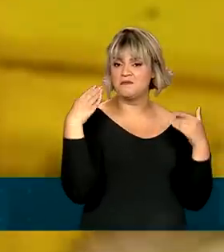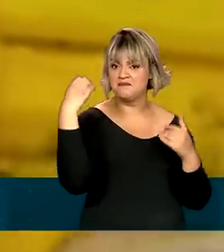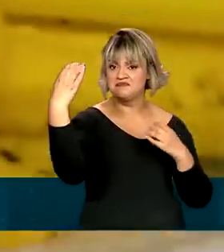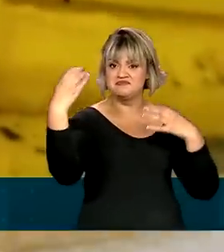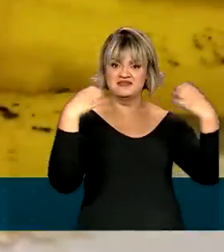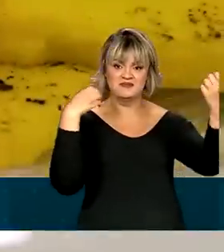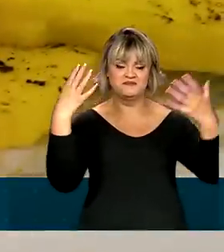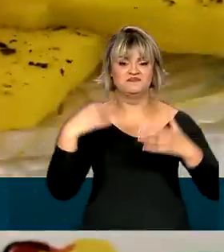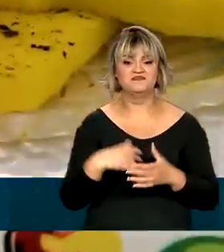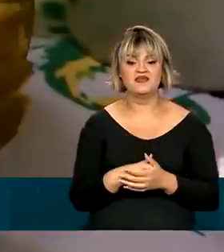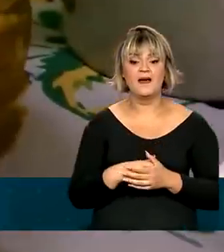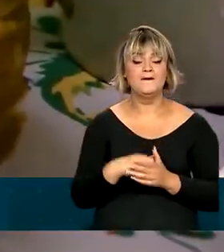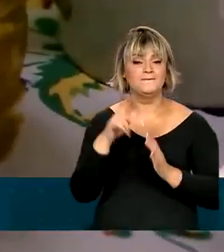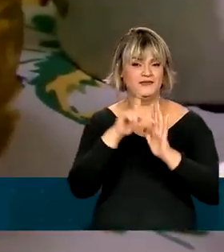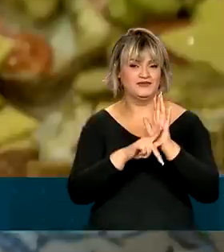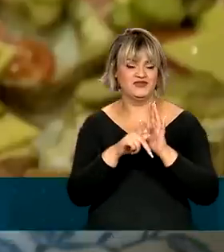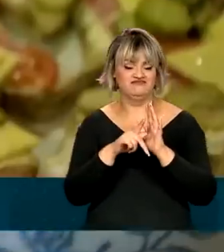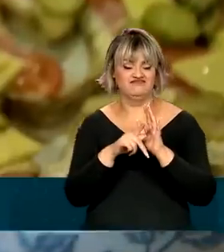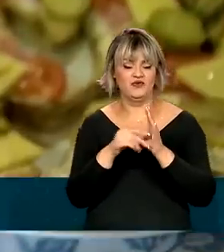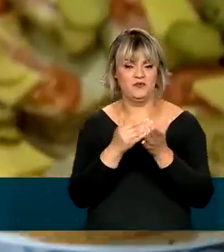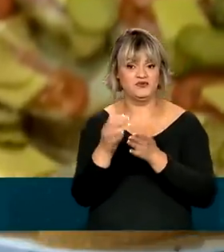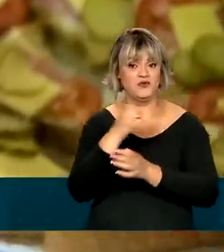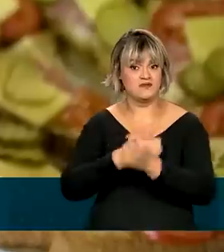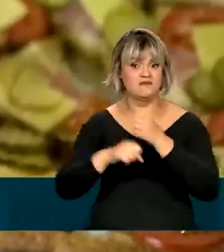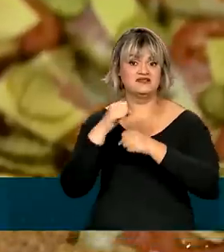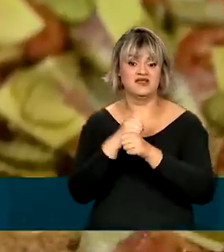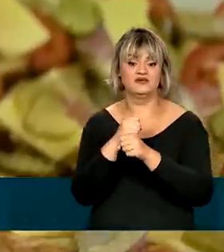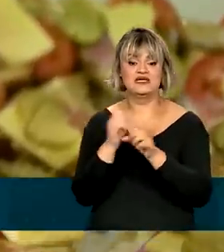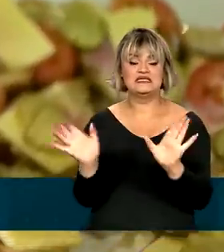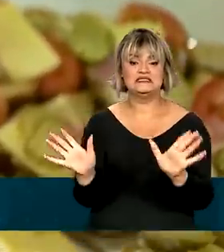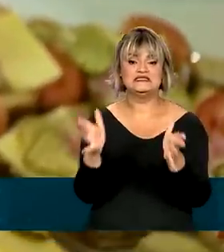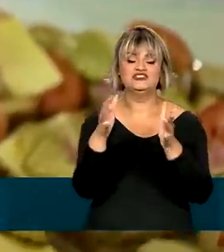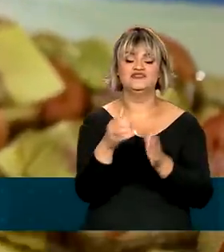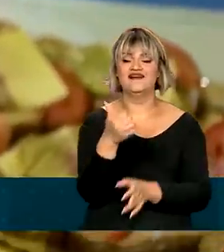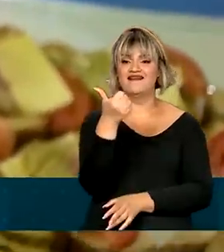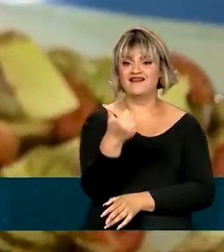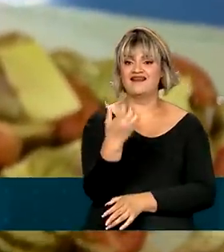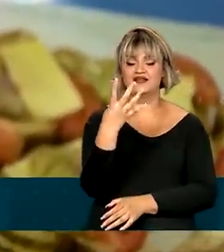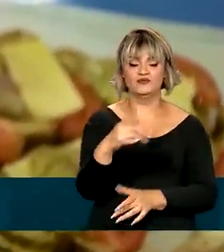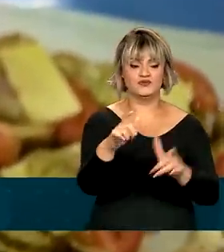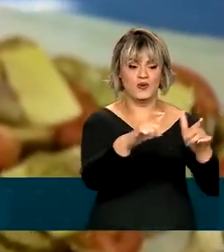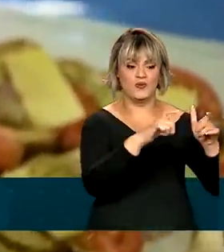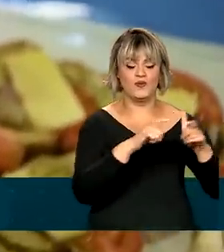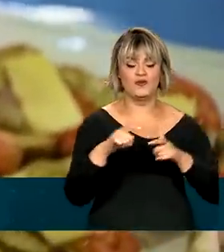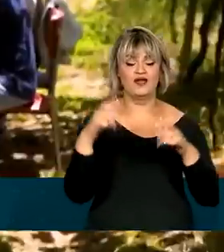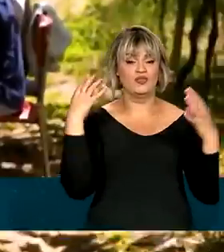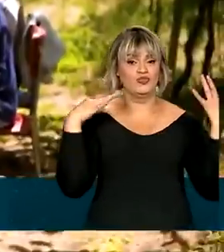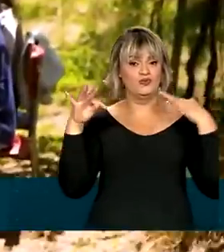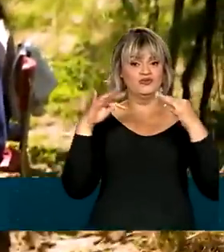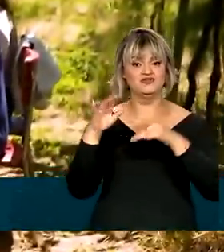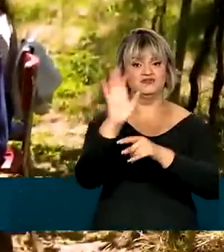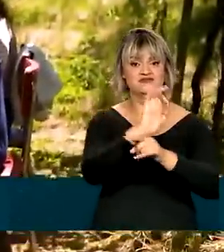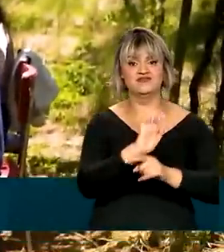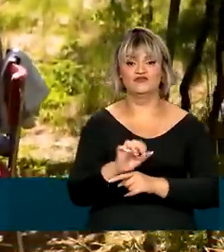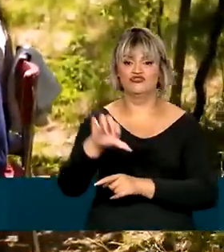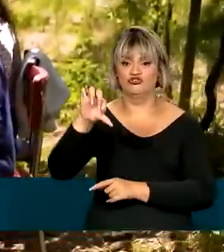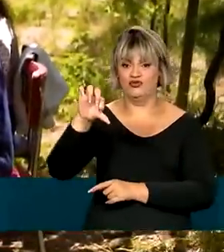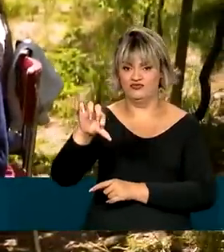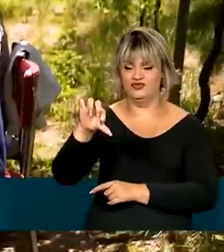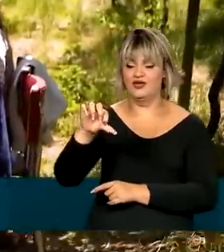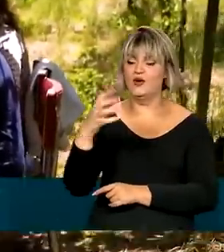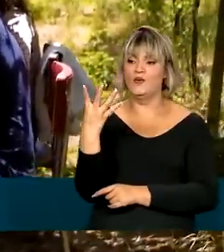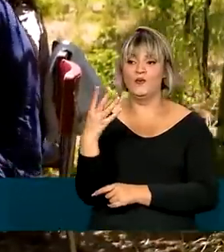passado, o projeto Experiências do Brasil Rural promove 14 roteiros de turismo rural em nove estados, 40